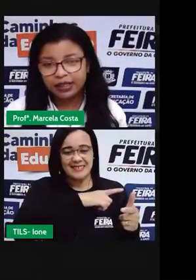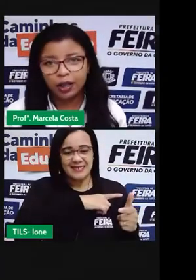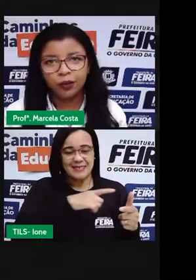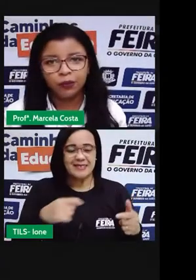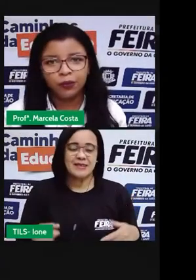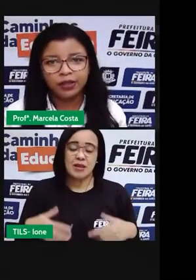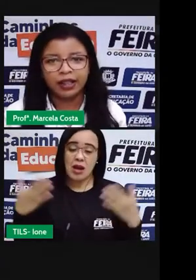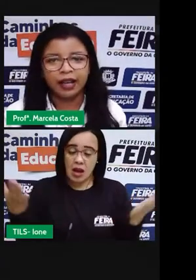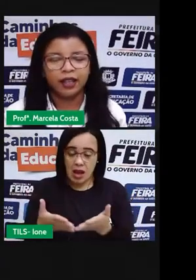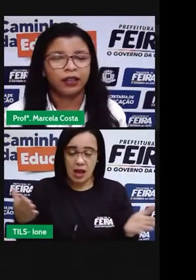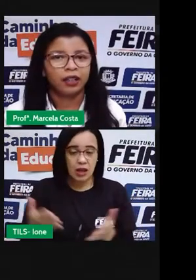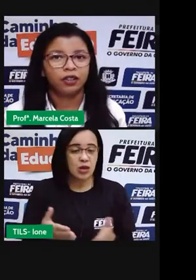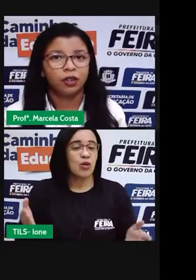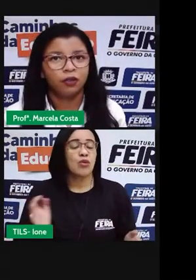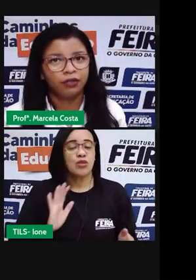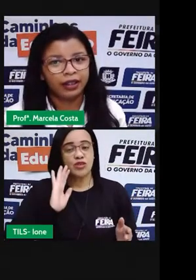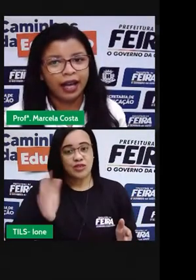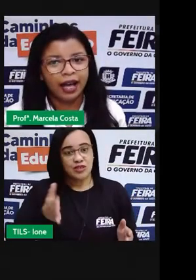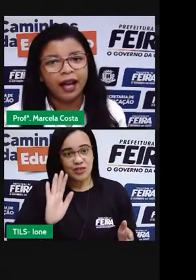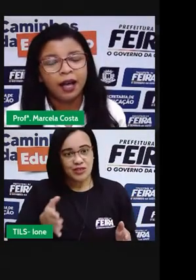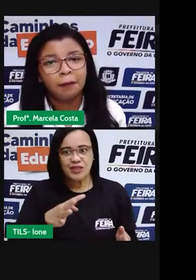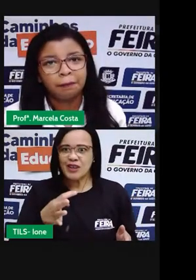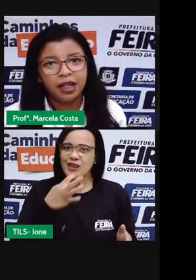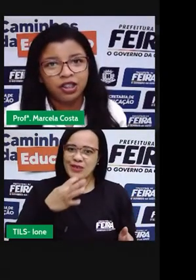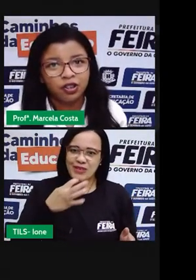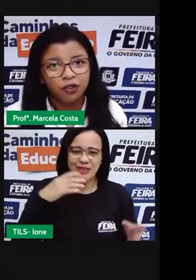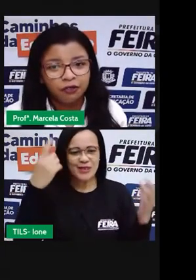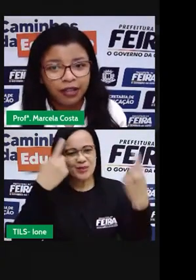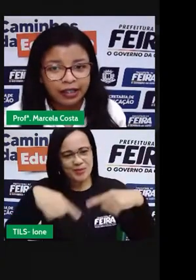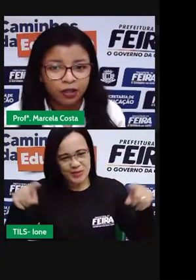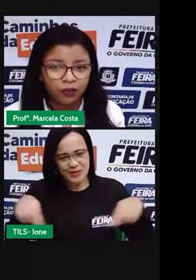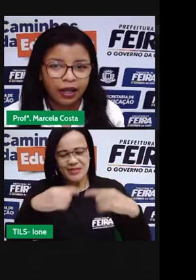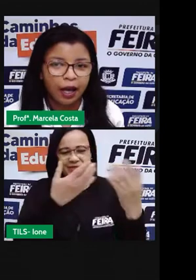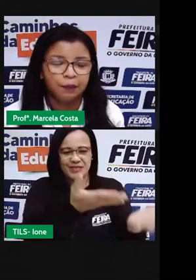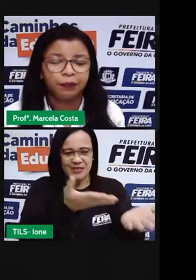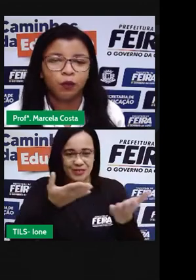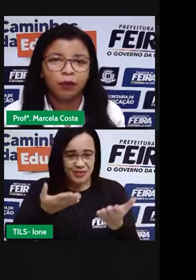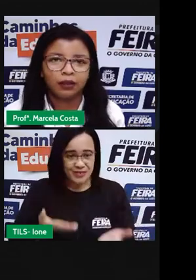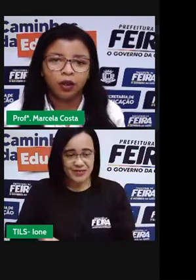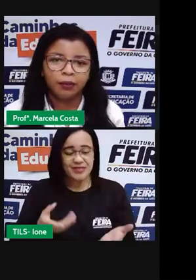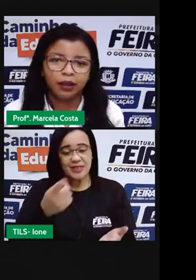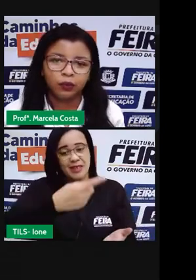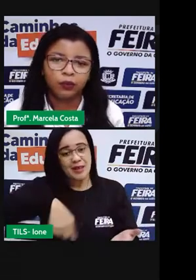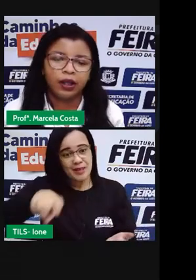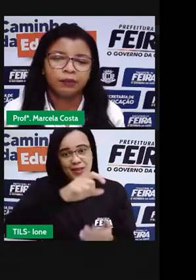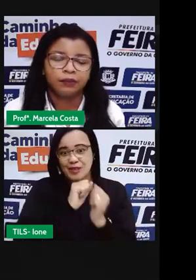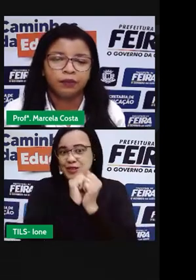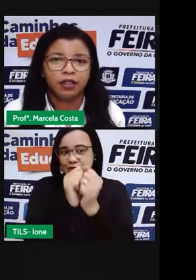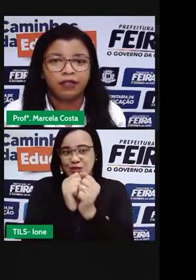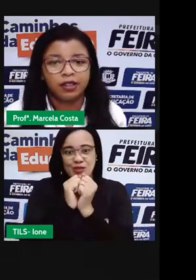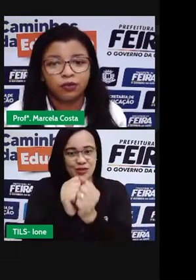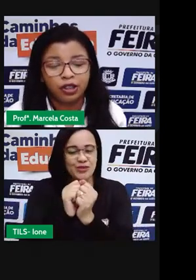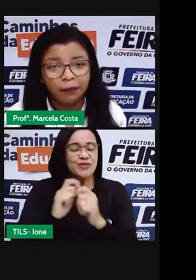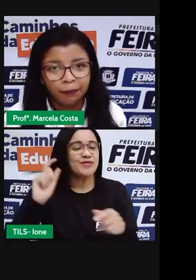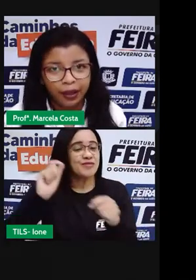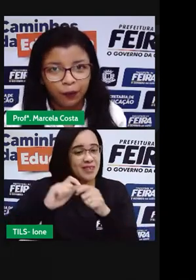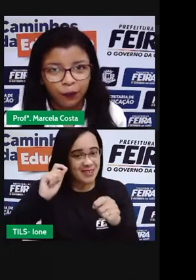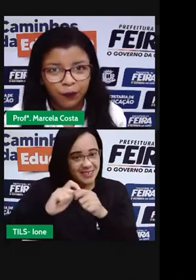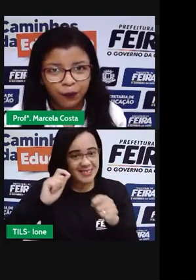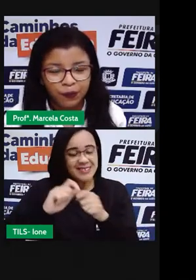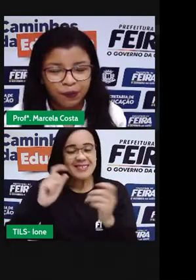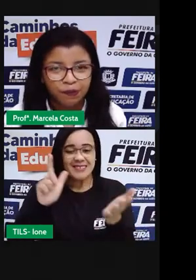conheceu a música eu quero te convidar pra gente confeccionar uma dobradura pra fazer um